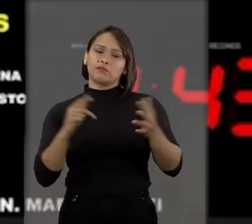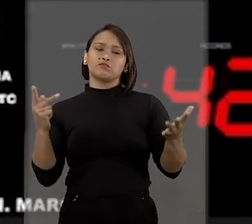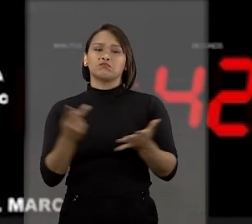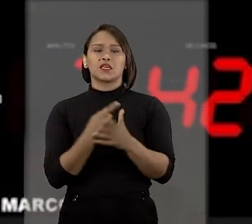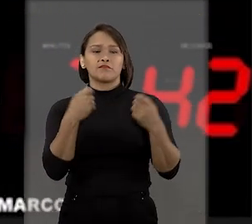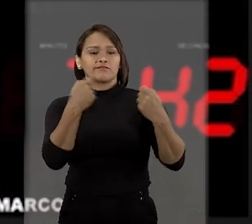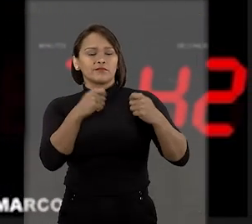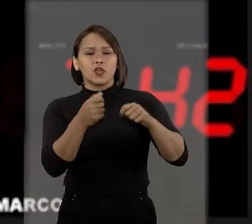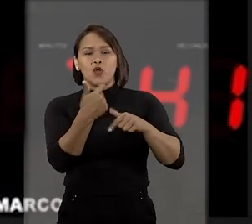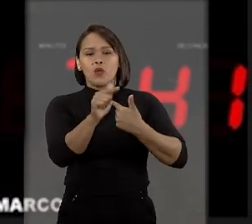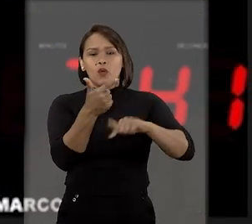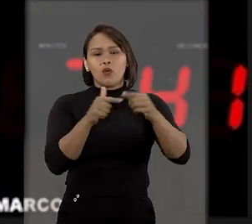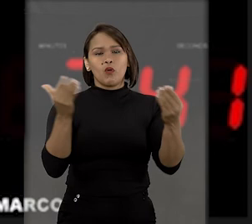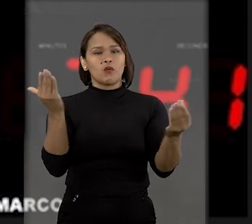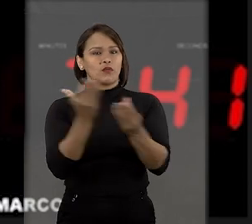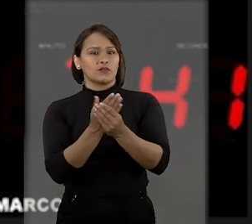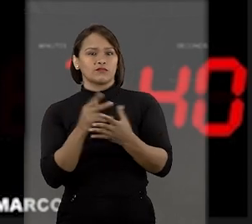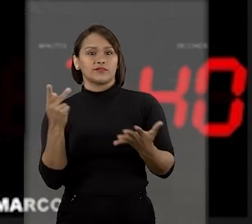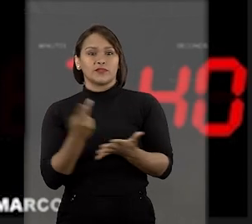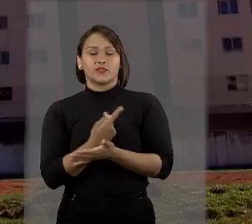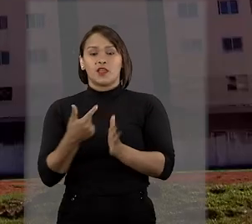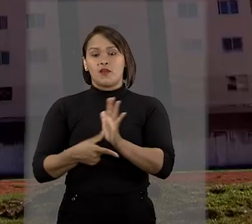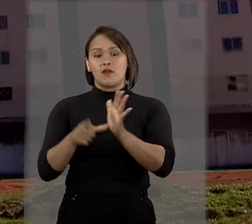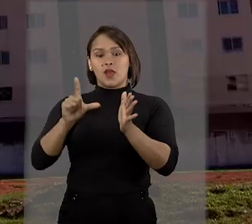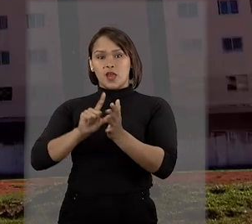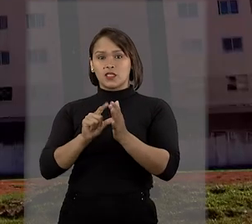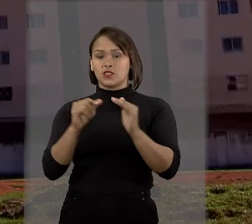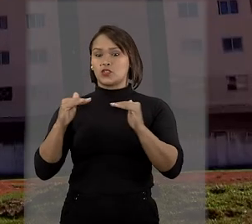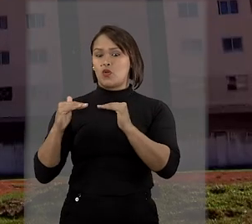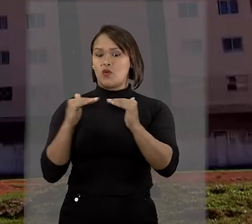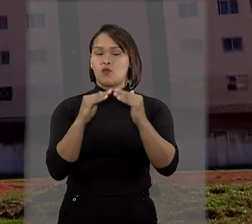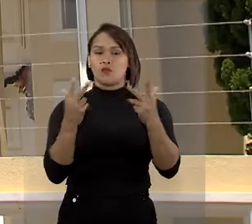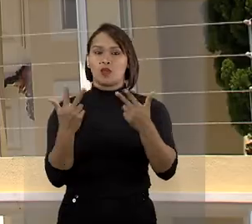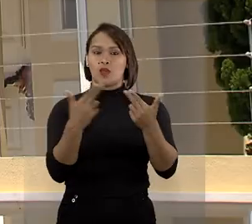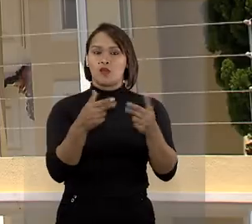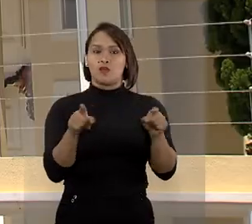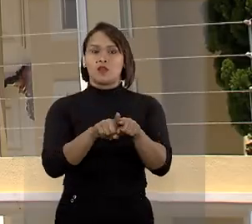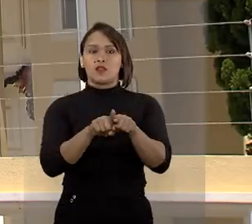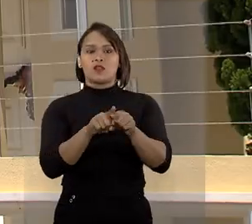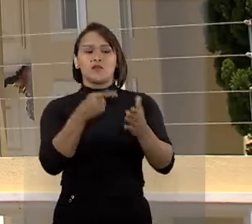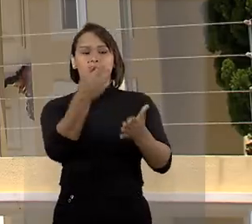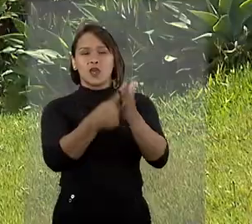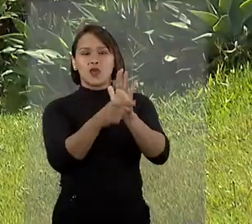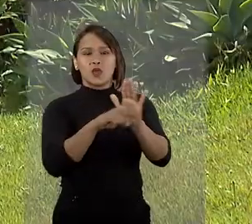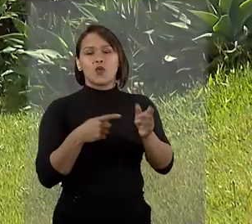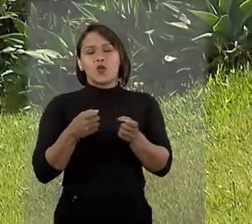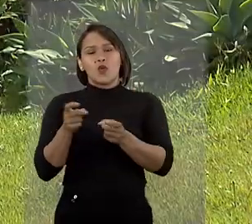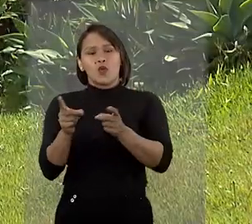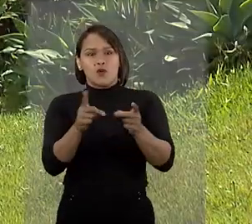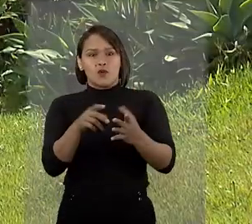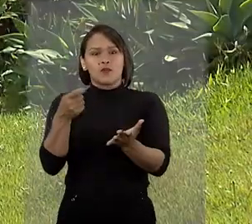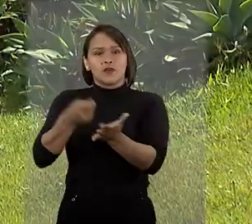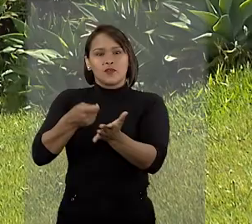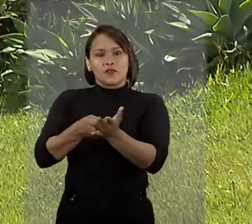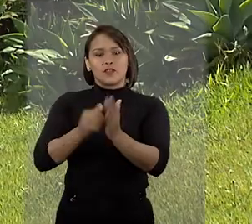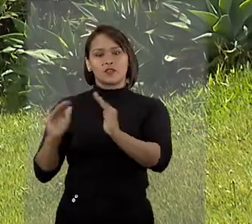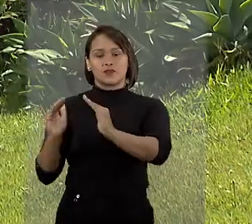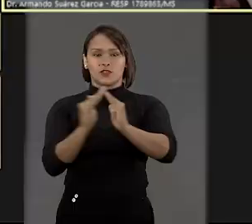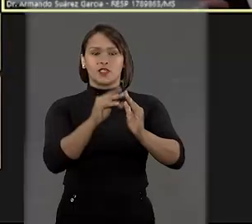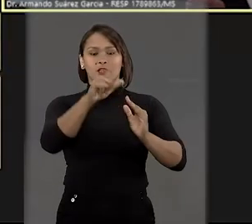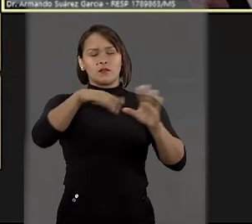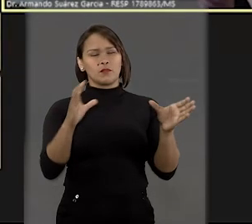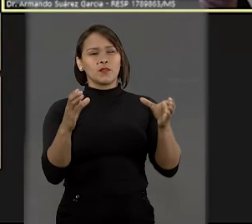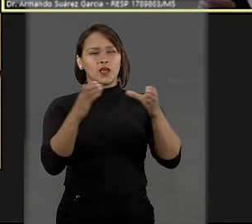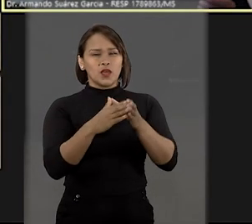sem a necessidade de outra ação judicial, prévia ou simultânea, para rescindir o negócio de compra e venda de imóvel.